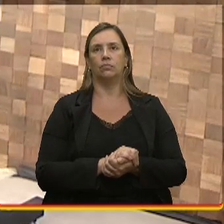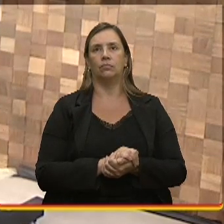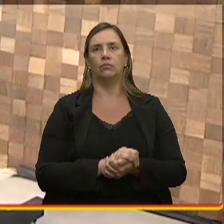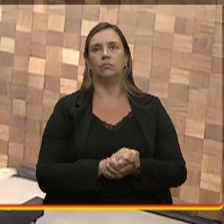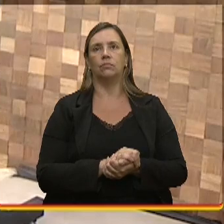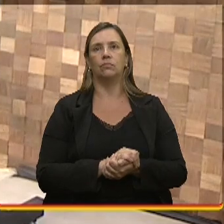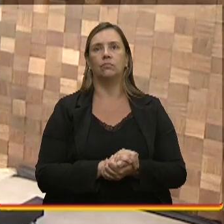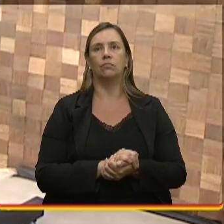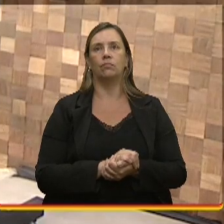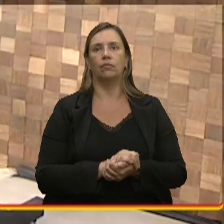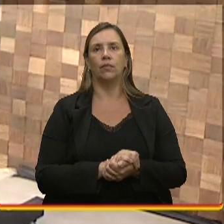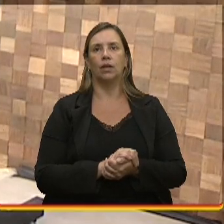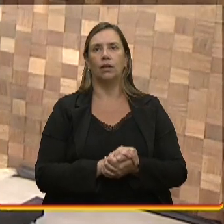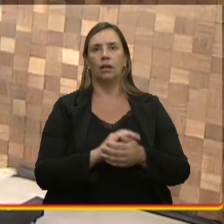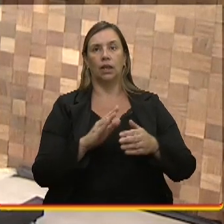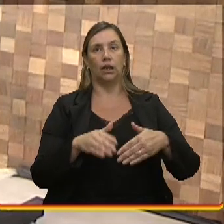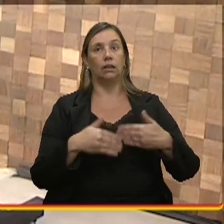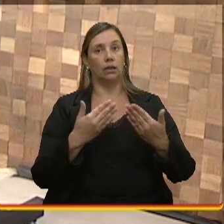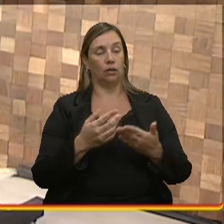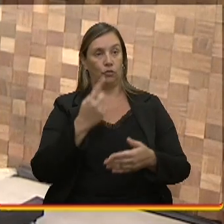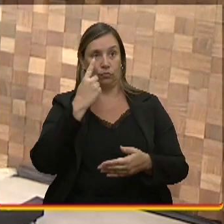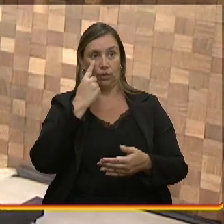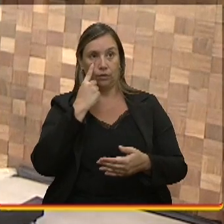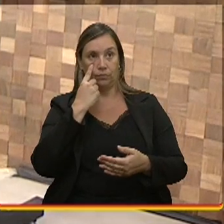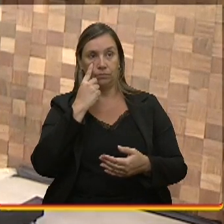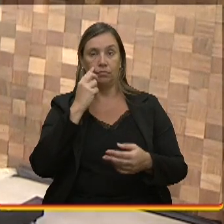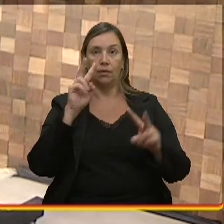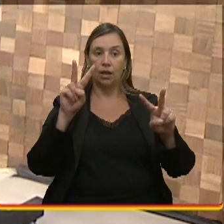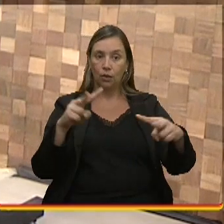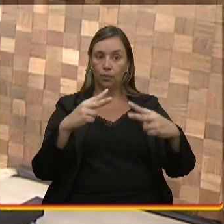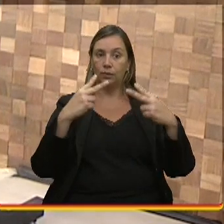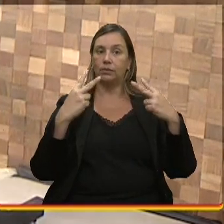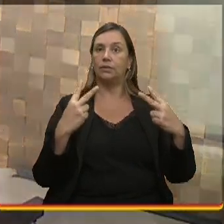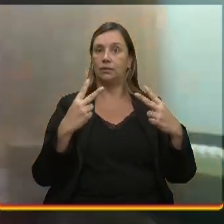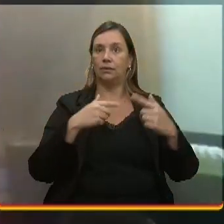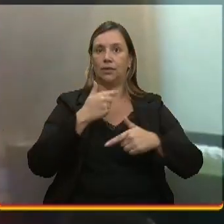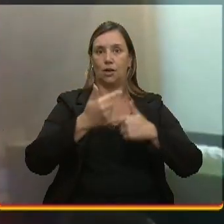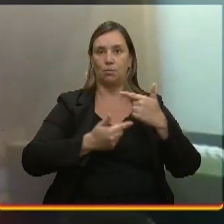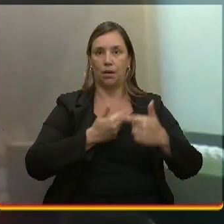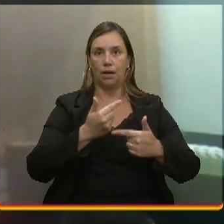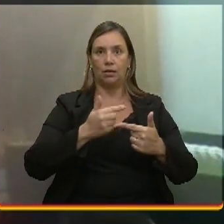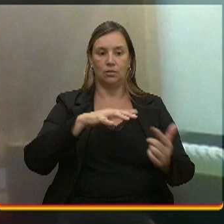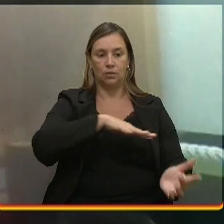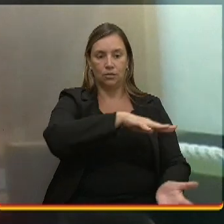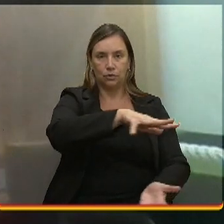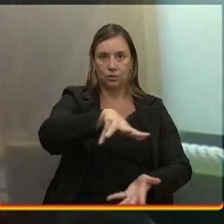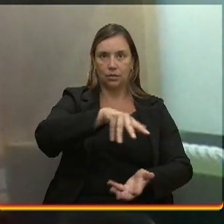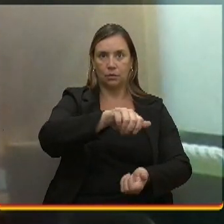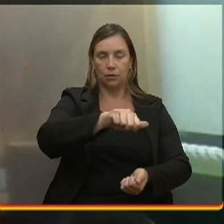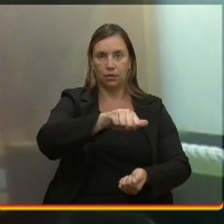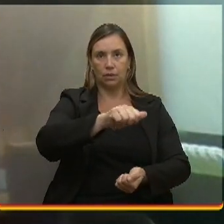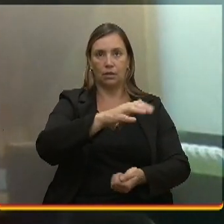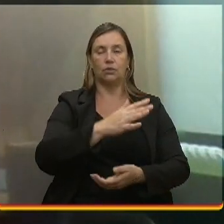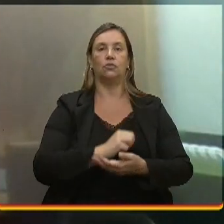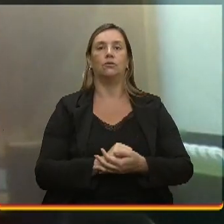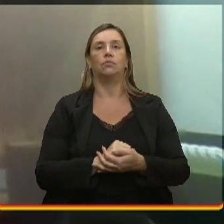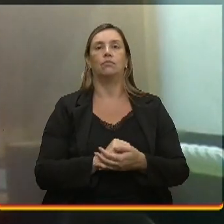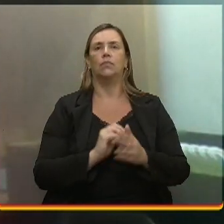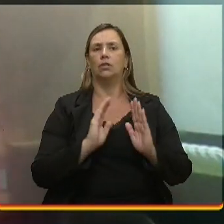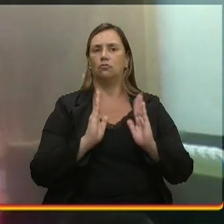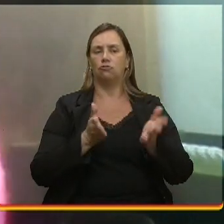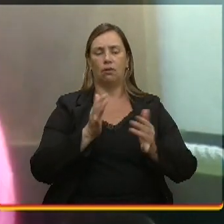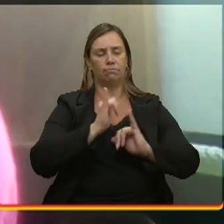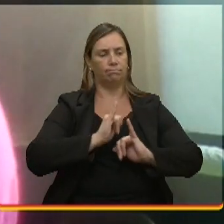Então, viu como é reconhecido o trabalho? Só a Daline falar em sustentabilidade nesse processo já diz tudo, né? A